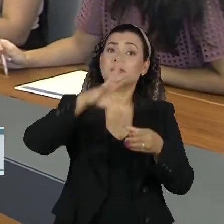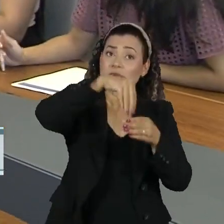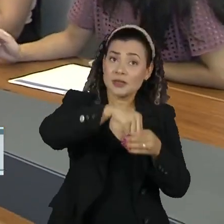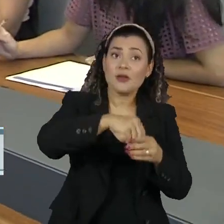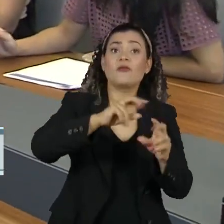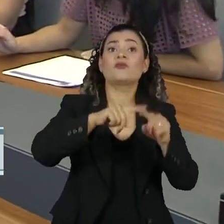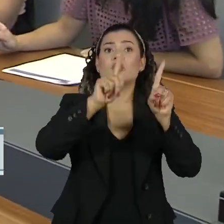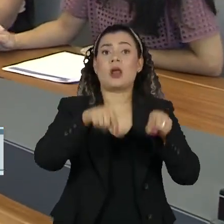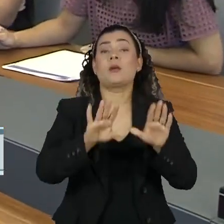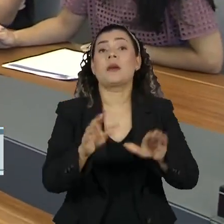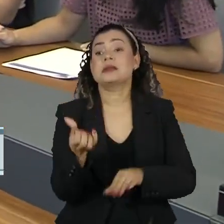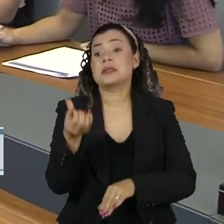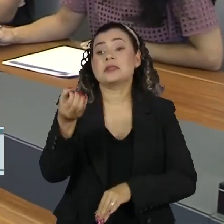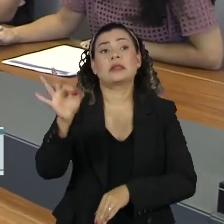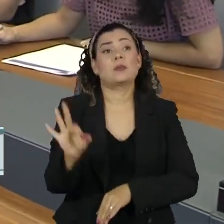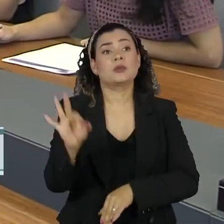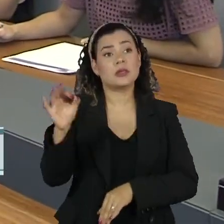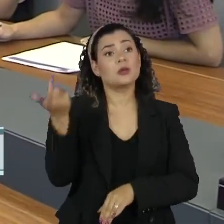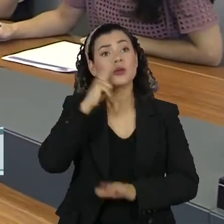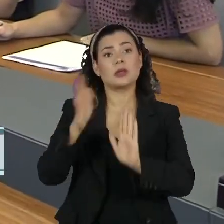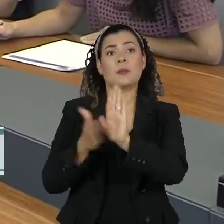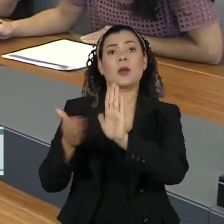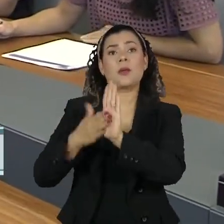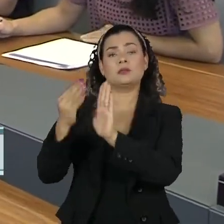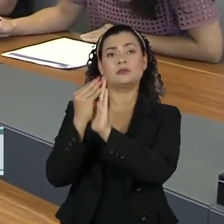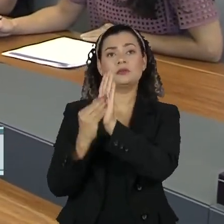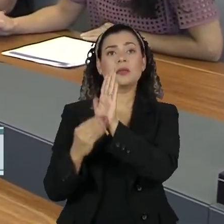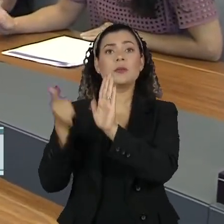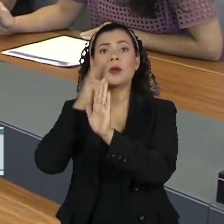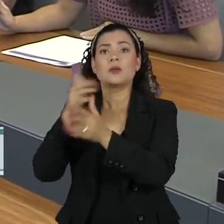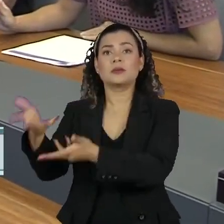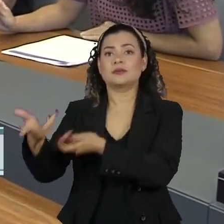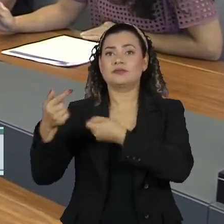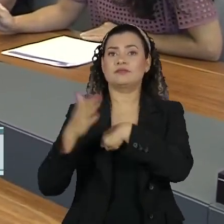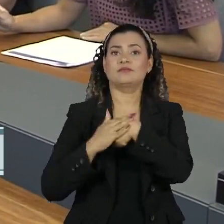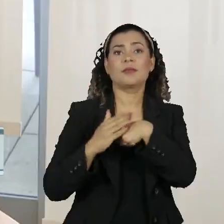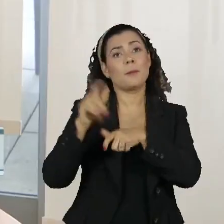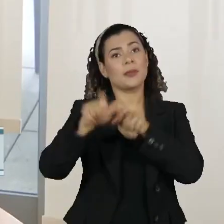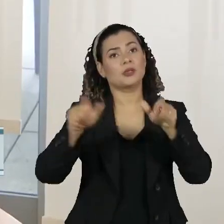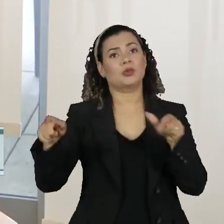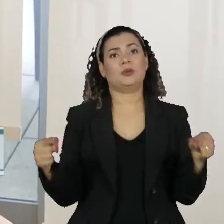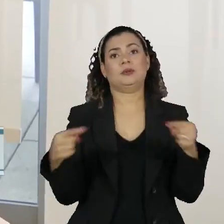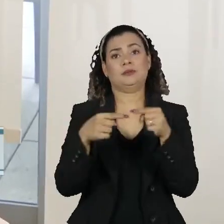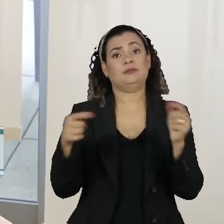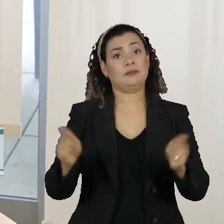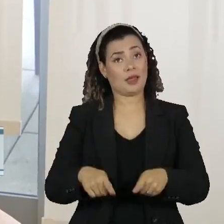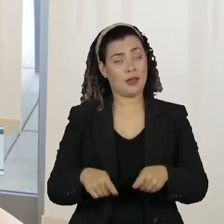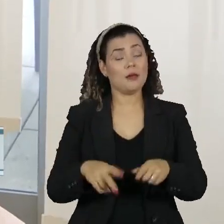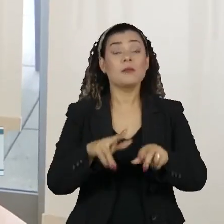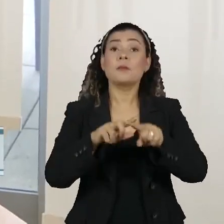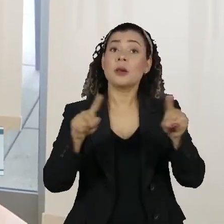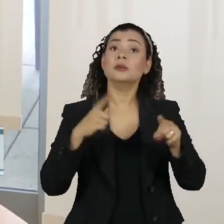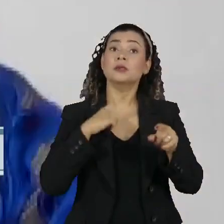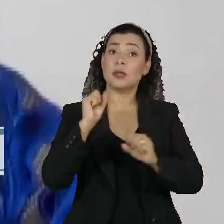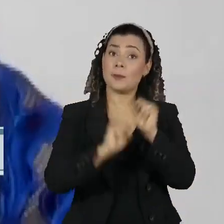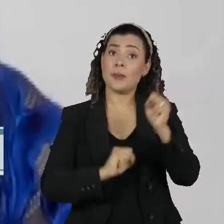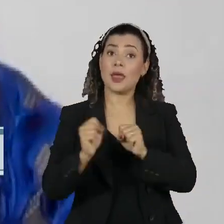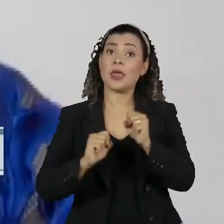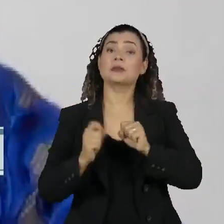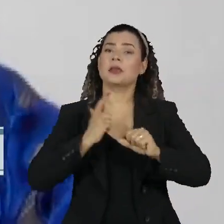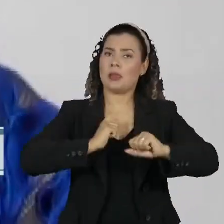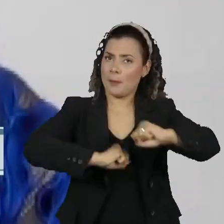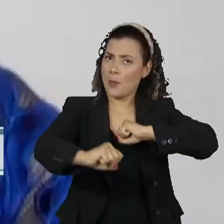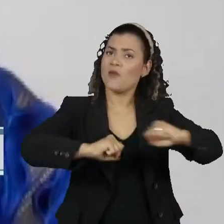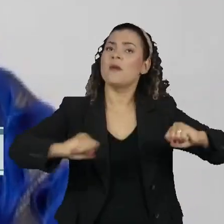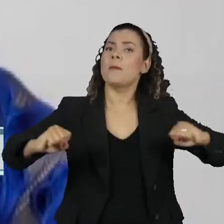só 60% dizem ter políticas para dar acolhimento a essas pessoas. As empresas estão num movimento muito